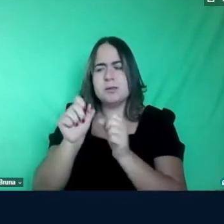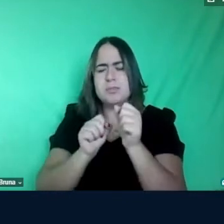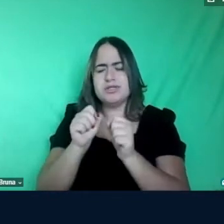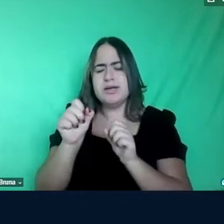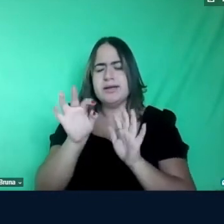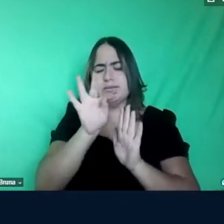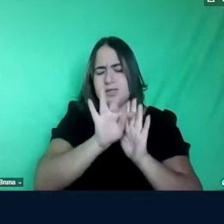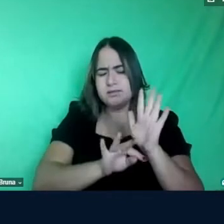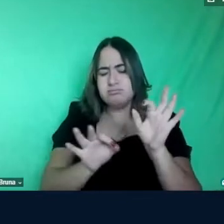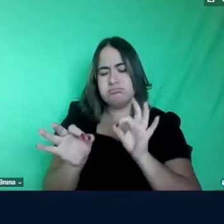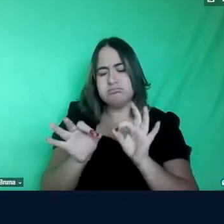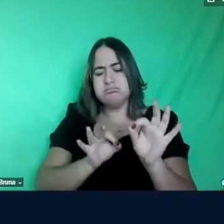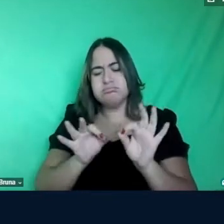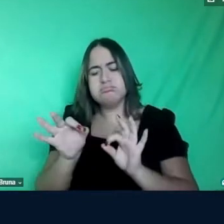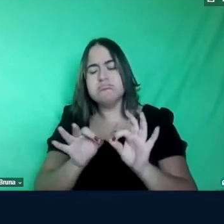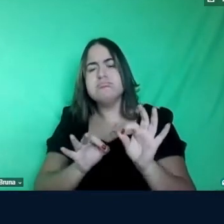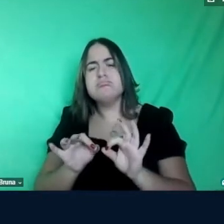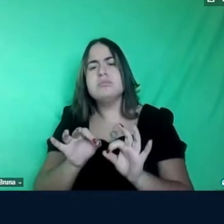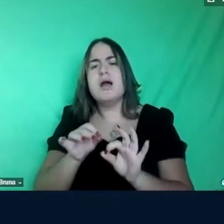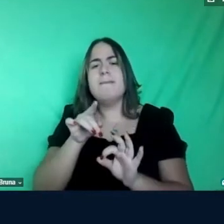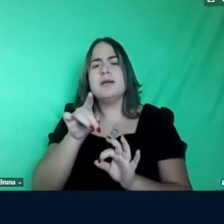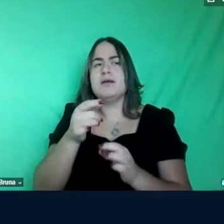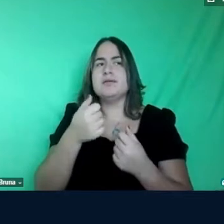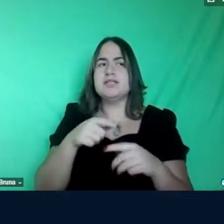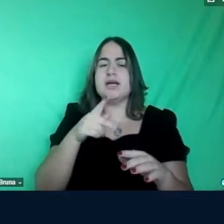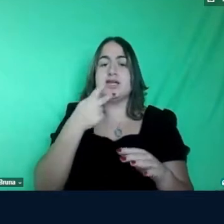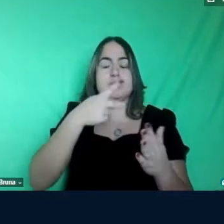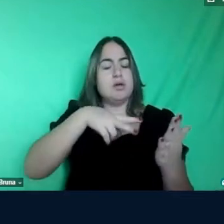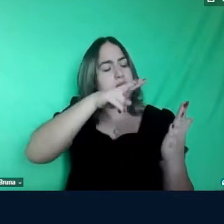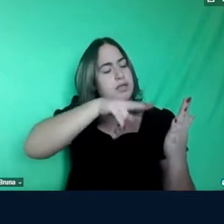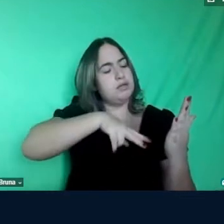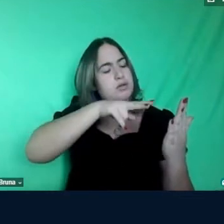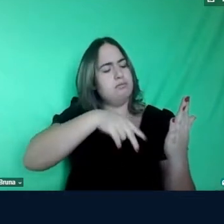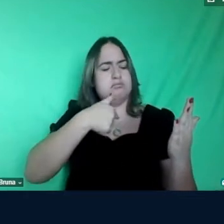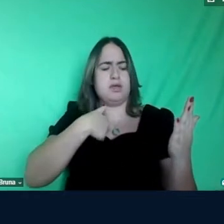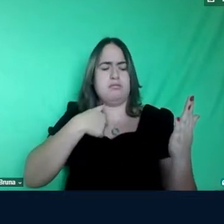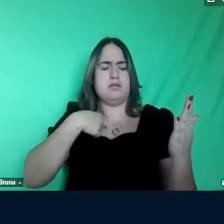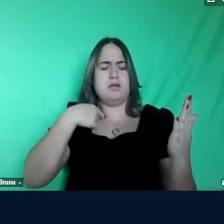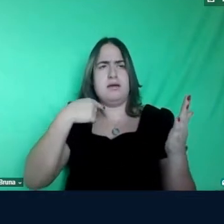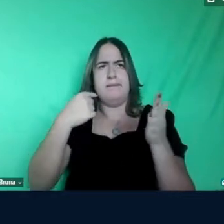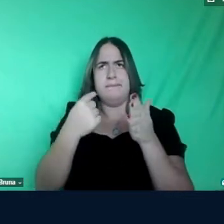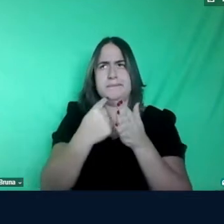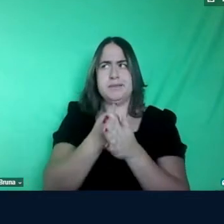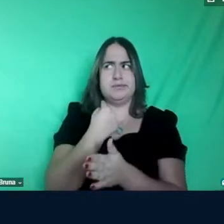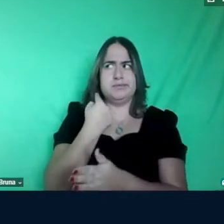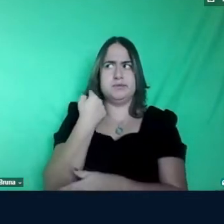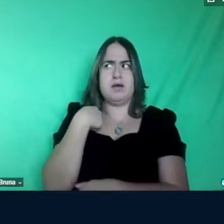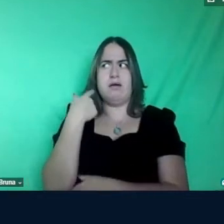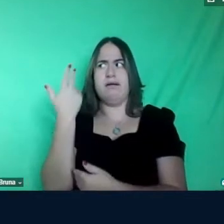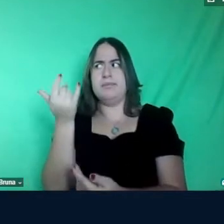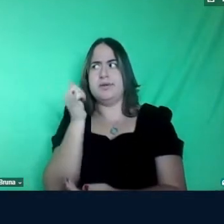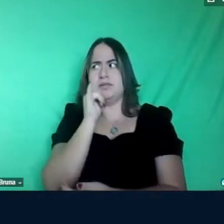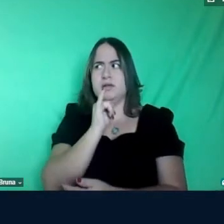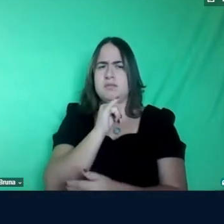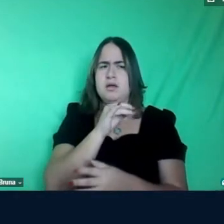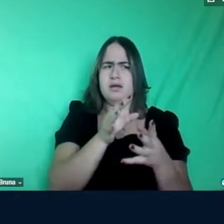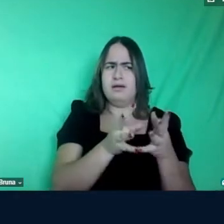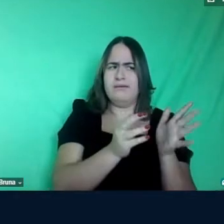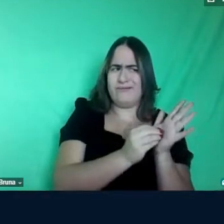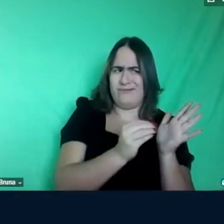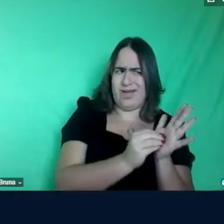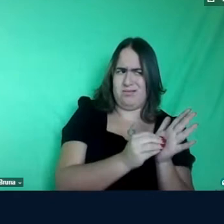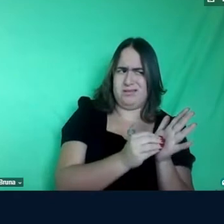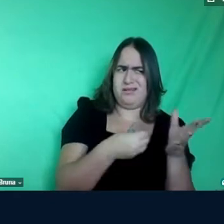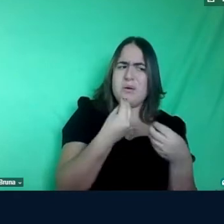texto para não deixar que o teu leitor tenha esse tipo de perguntas que eu tive por exemplo mas é escasso mas quão escasso